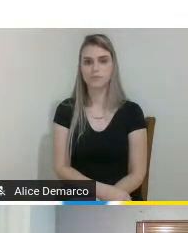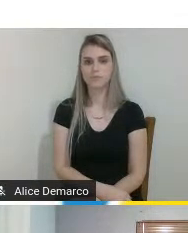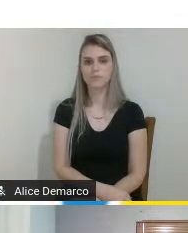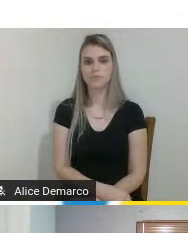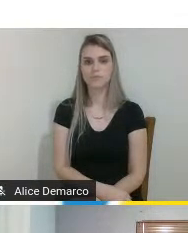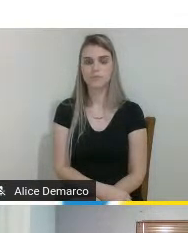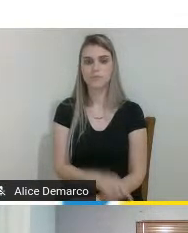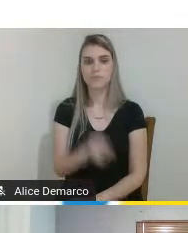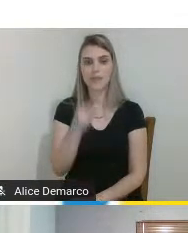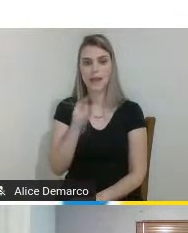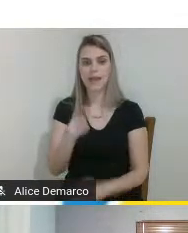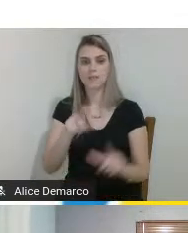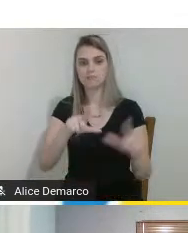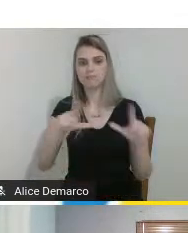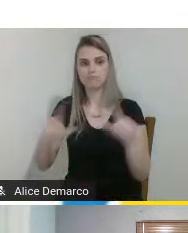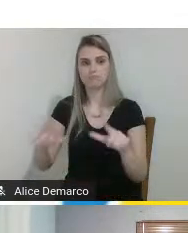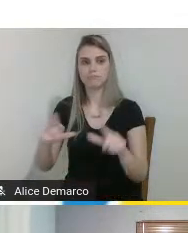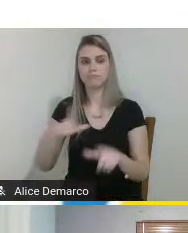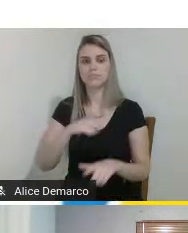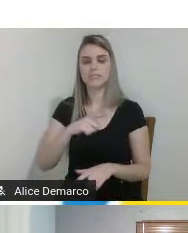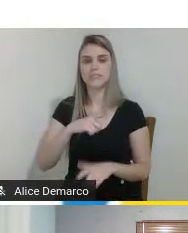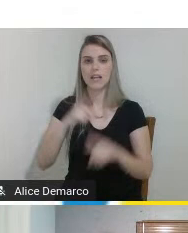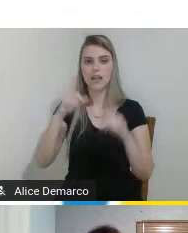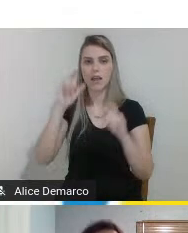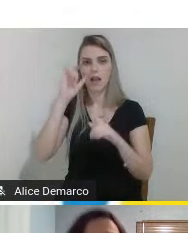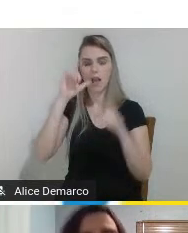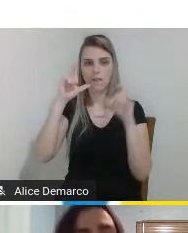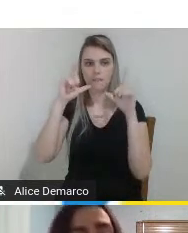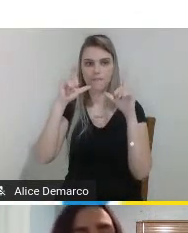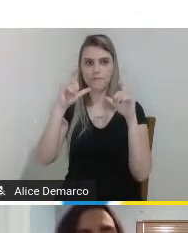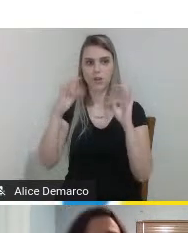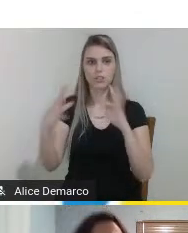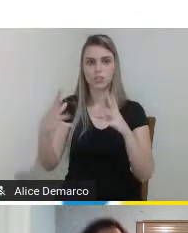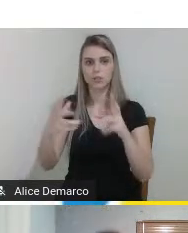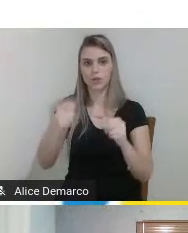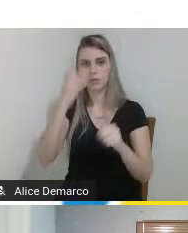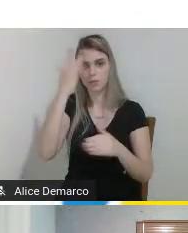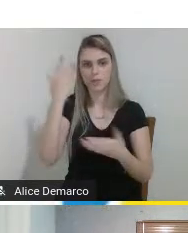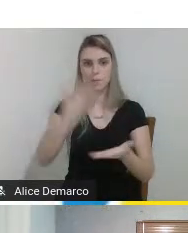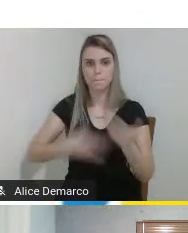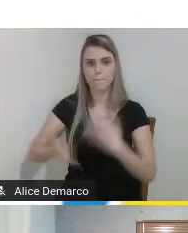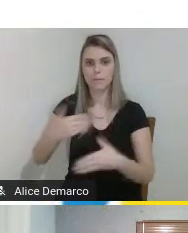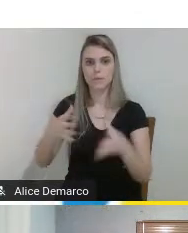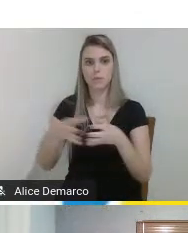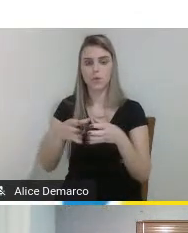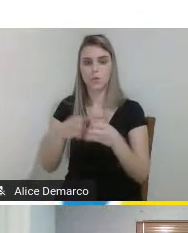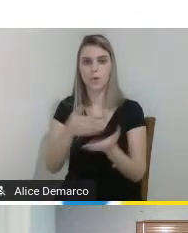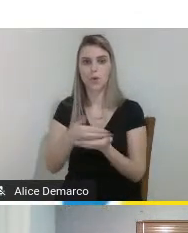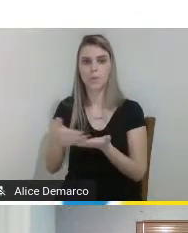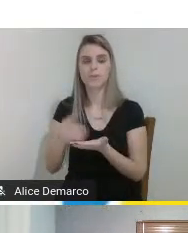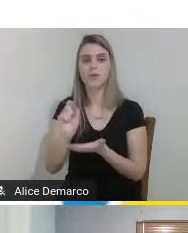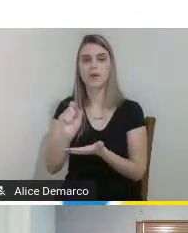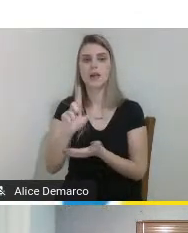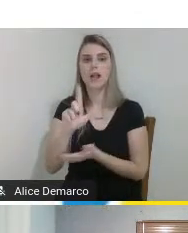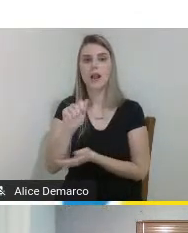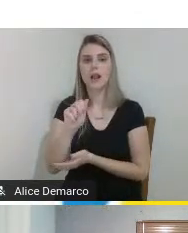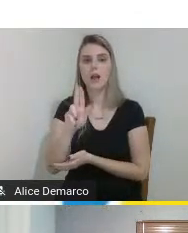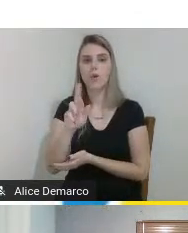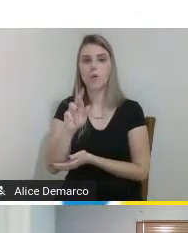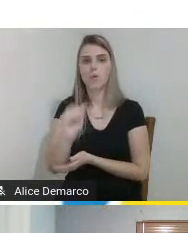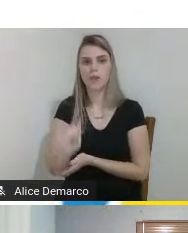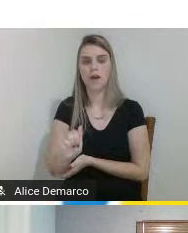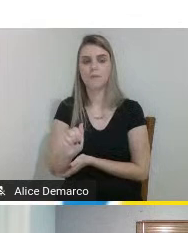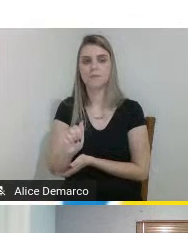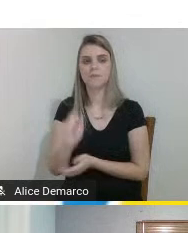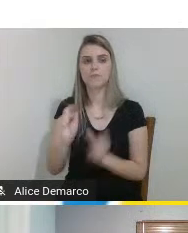Nesse slide nós temos a foto de todos os integrantes do nosso grupo começando pela Laura Lenck que é uma jovem